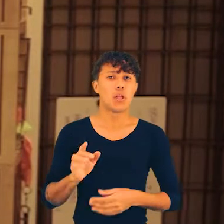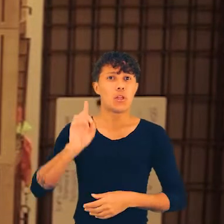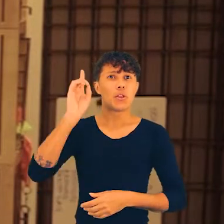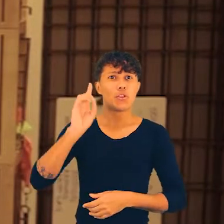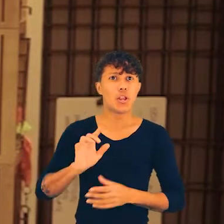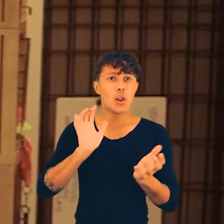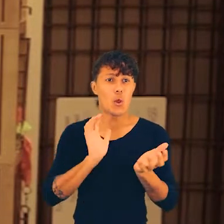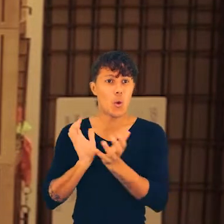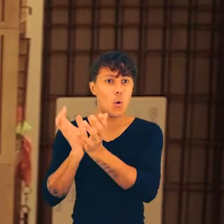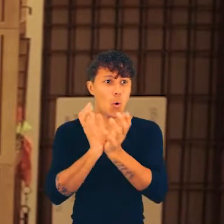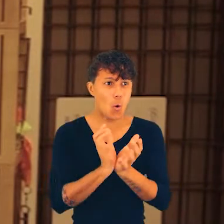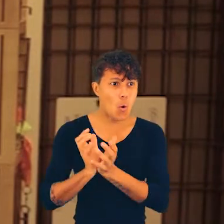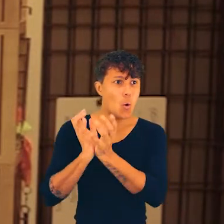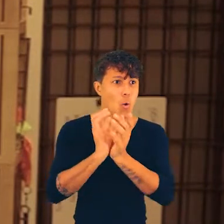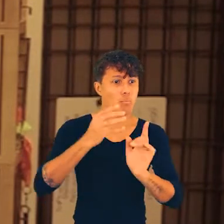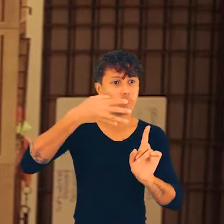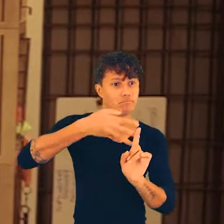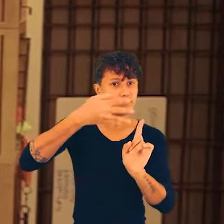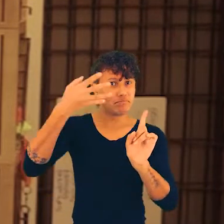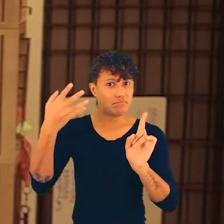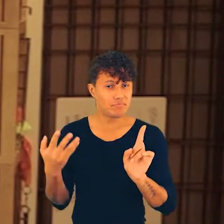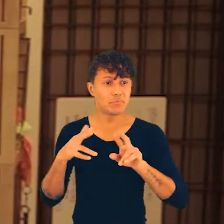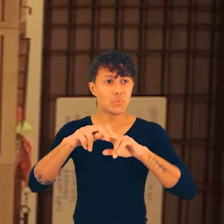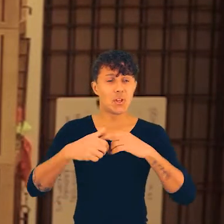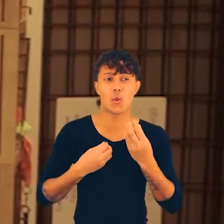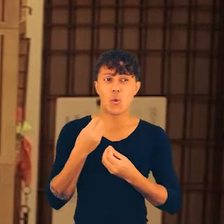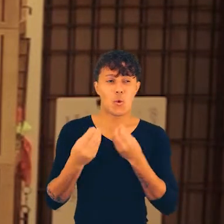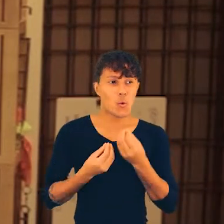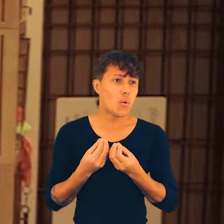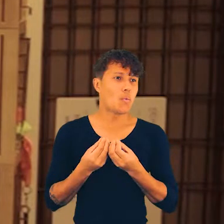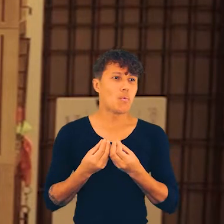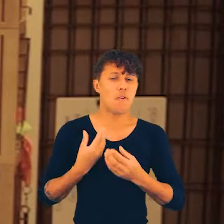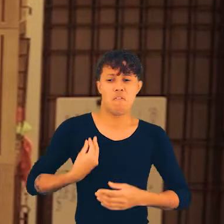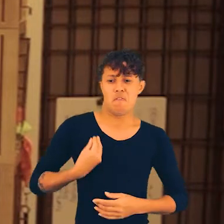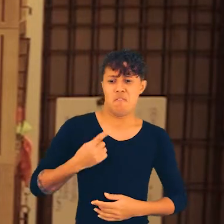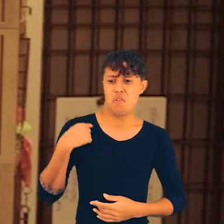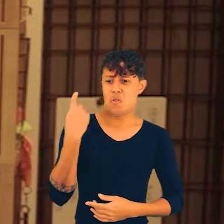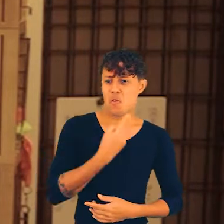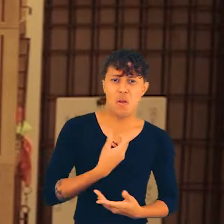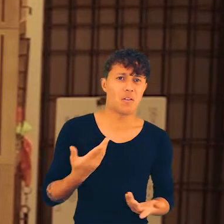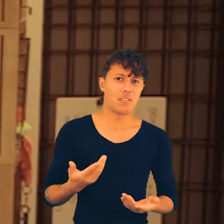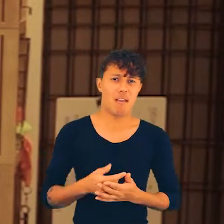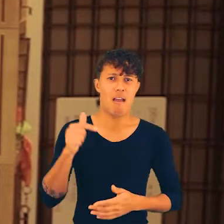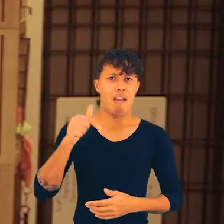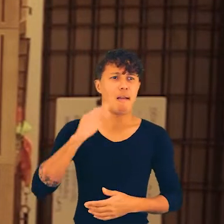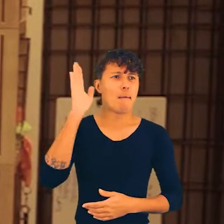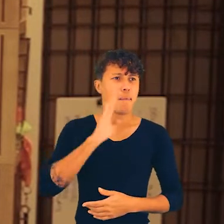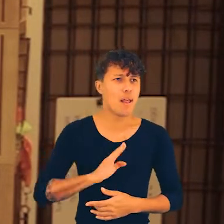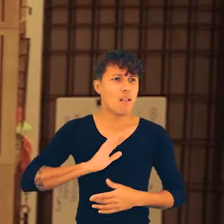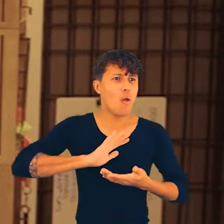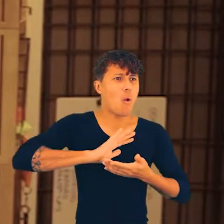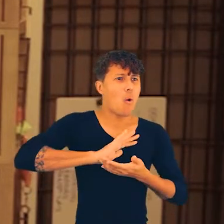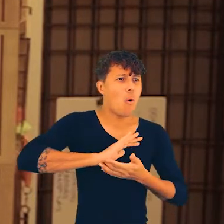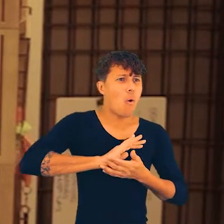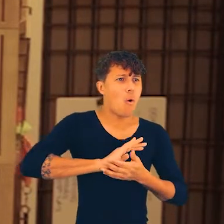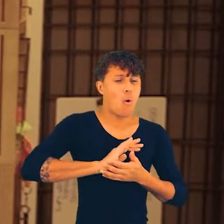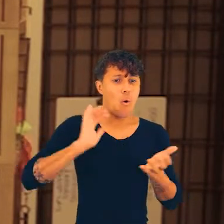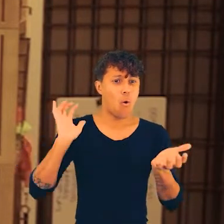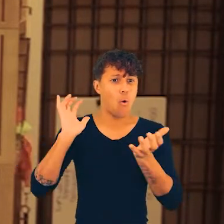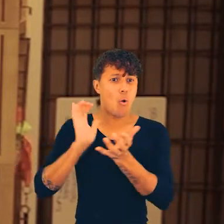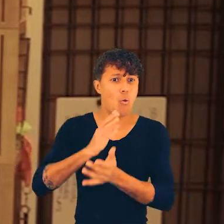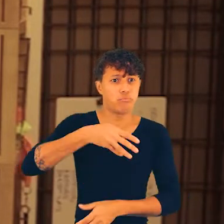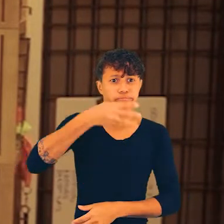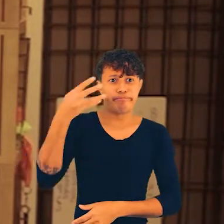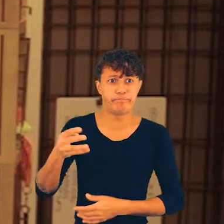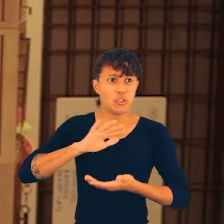pelos direitos da comunidade LGBTQIA+, sobretudo pelo nosso direito de viver. O Brasil é o país que mais assassina a minha